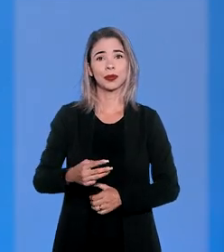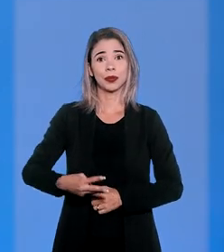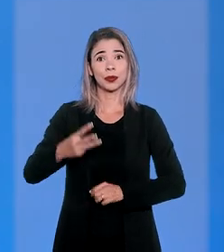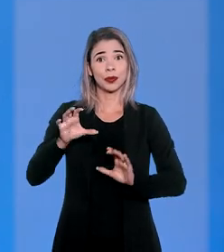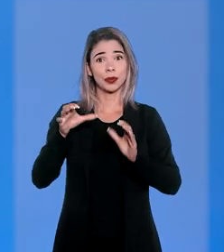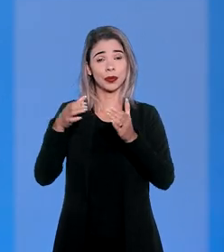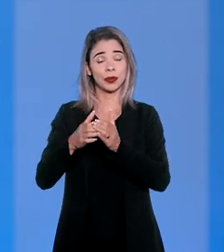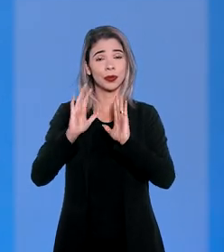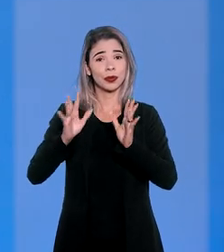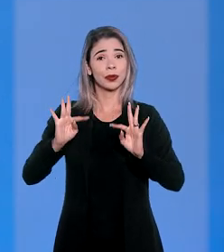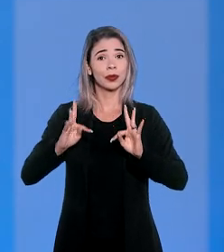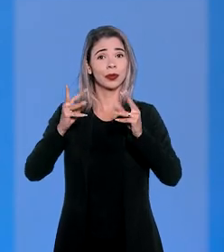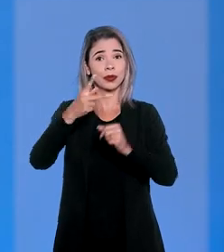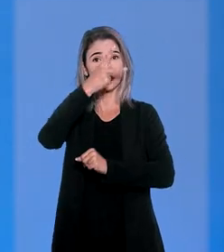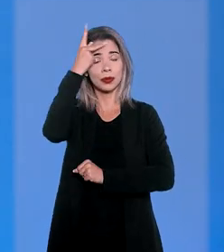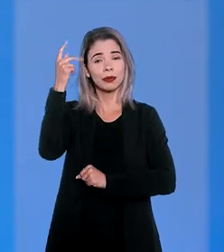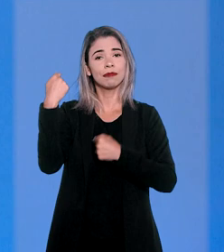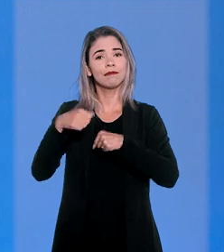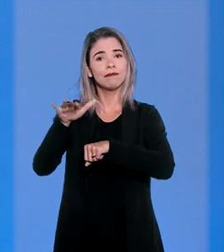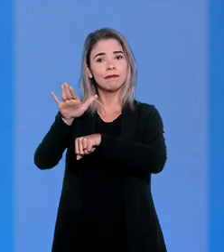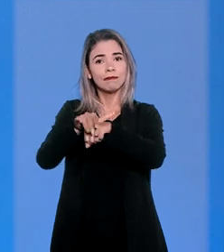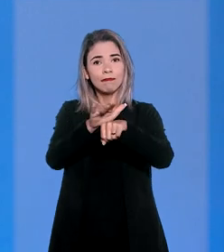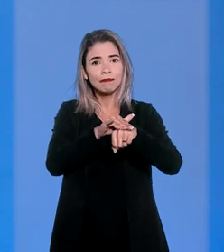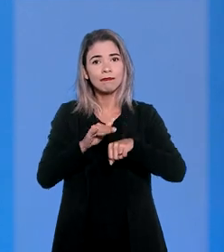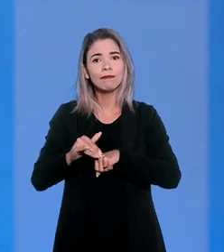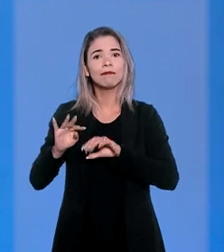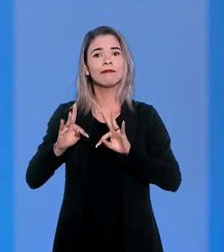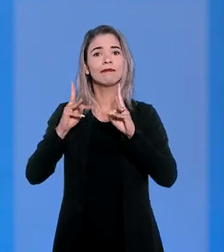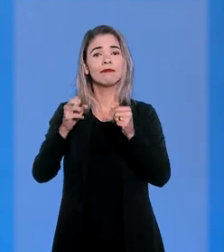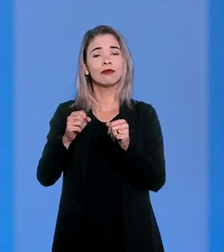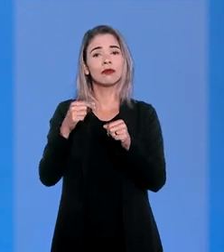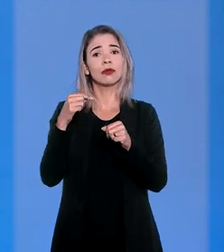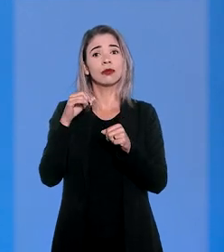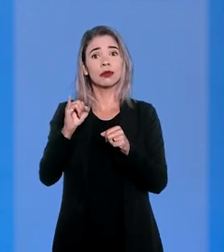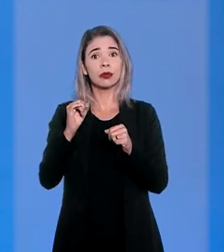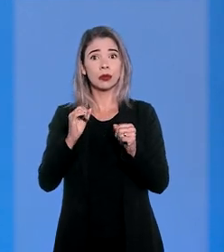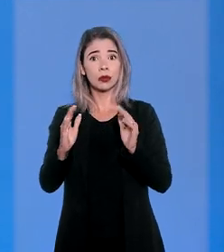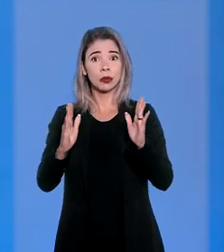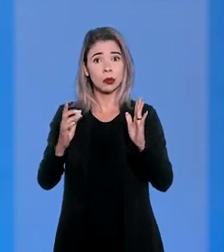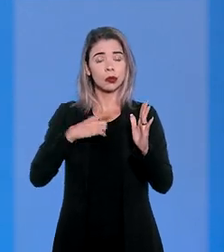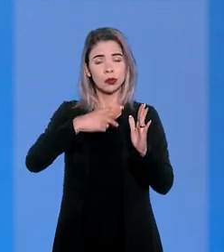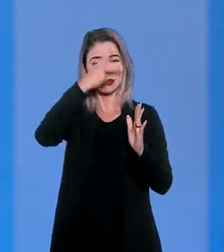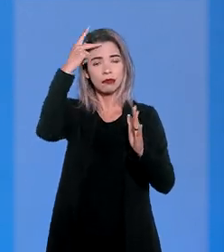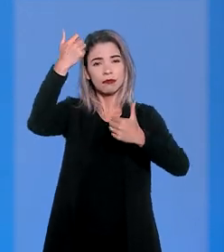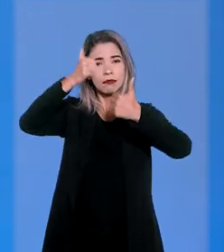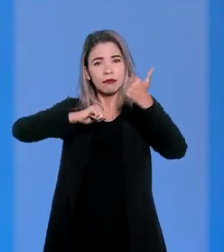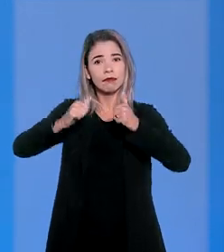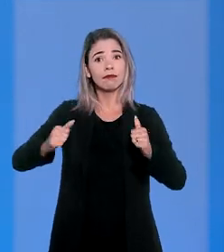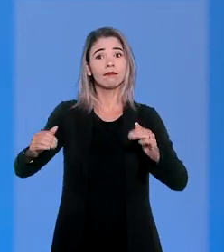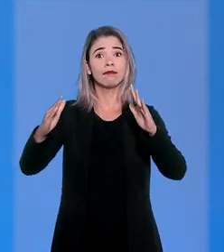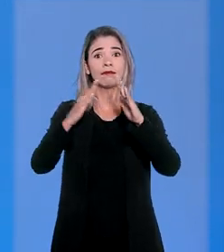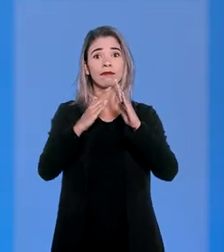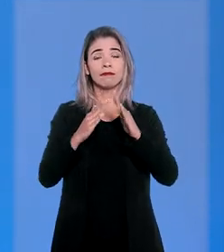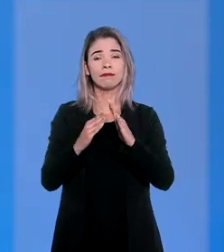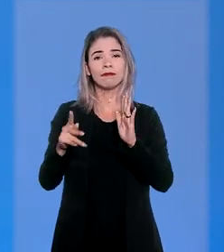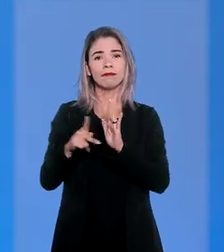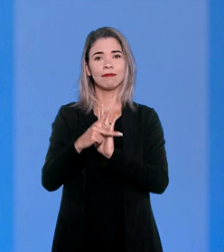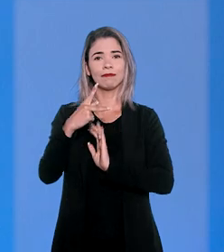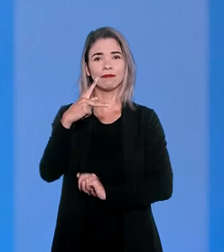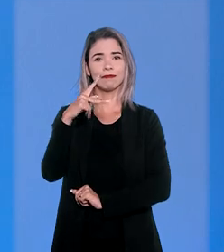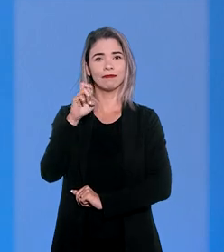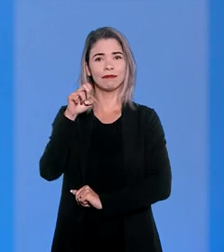que todos os executados devem ser intimados do despacho que nomeia o perito avaliador de imóvel penhorado,